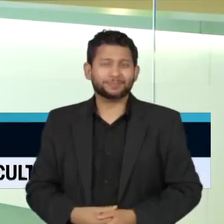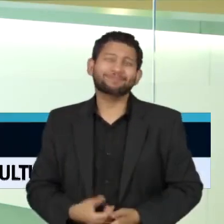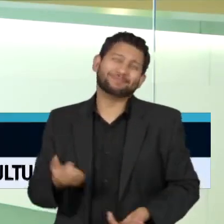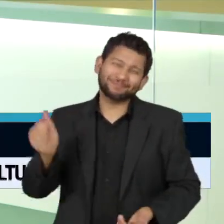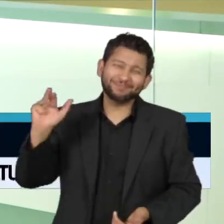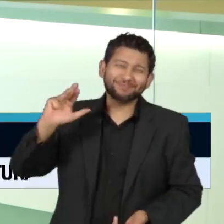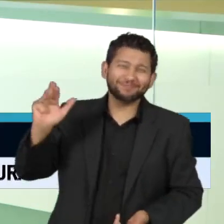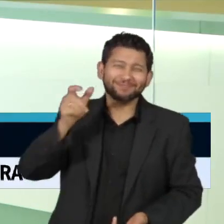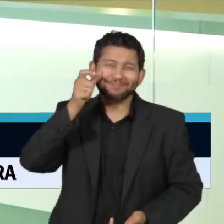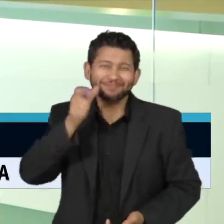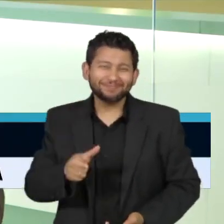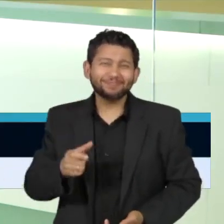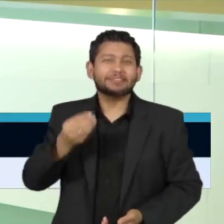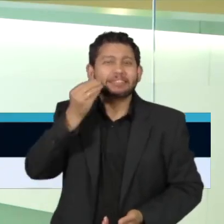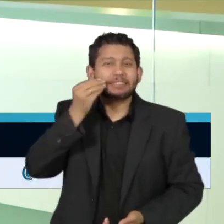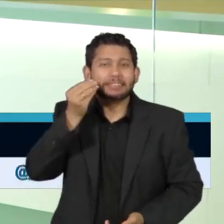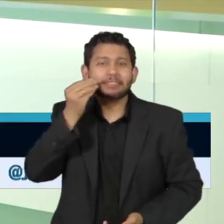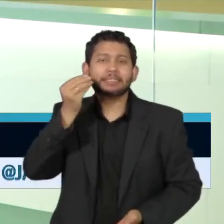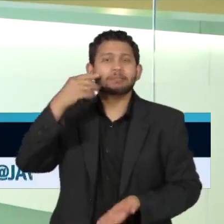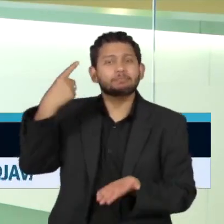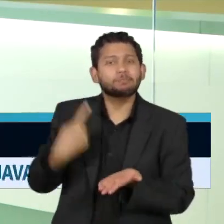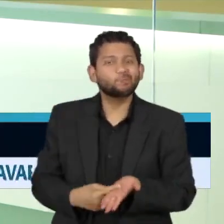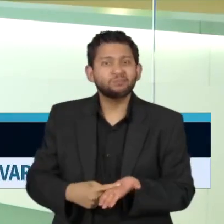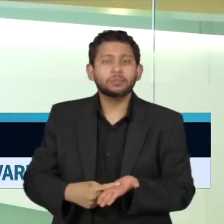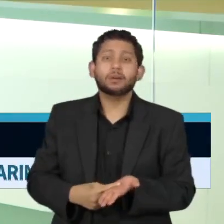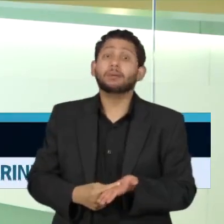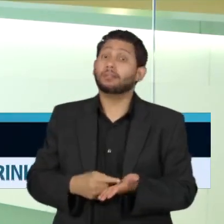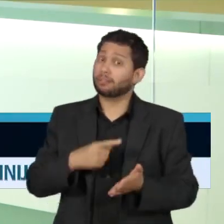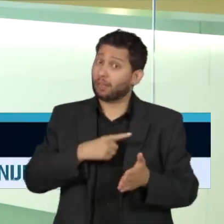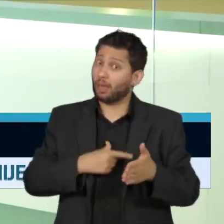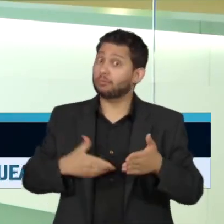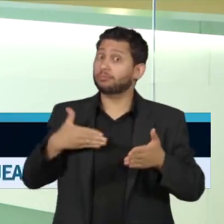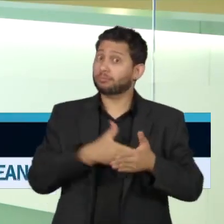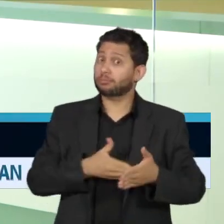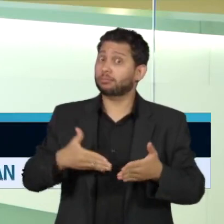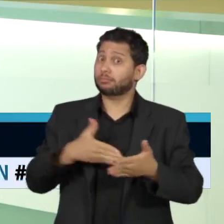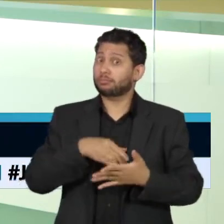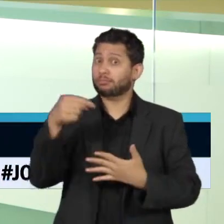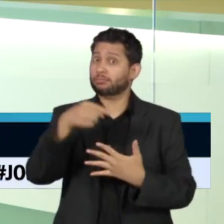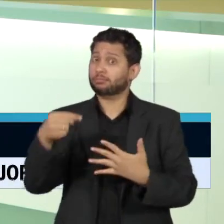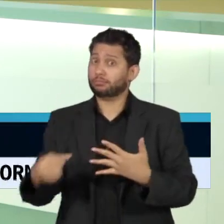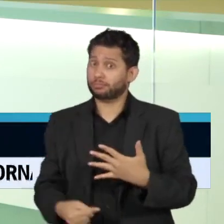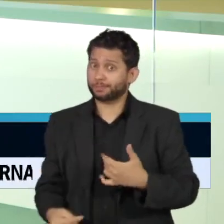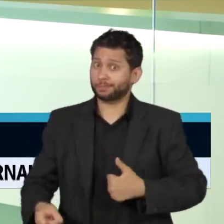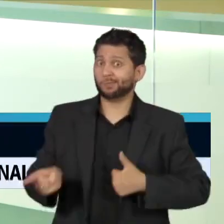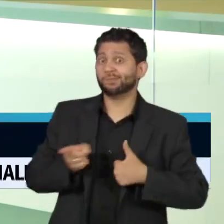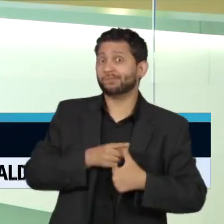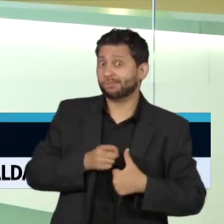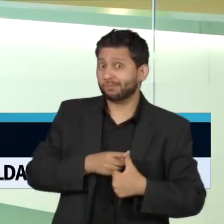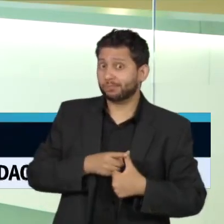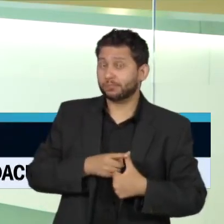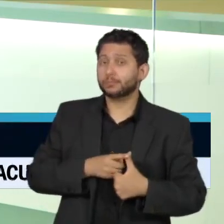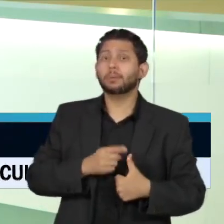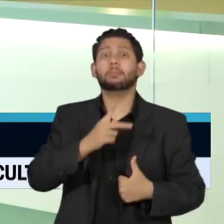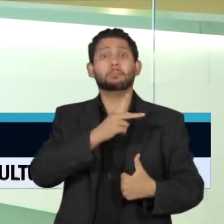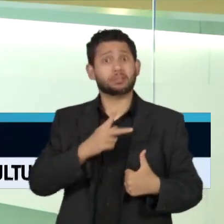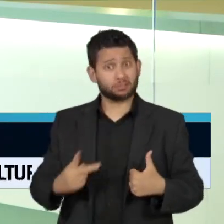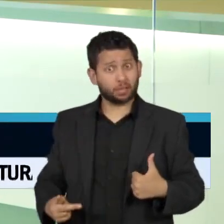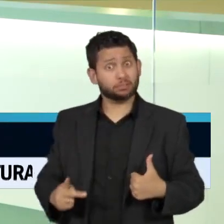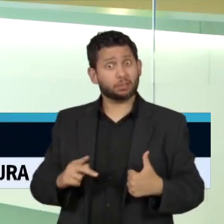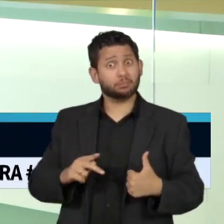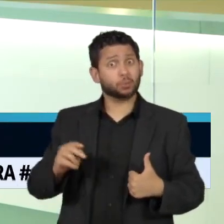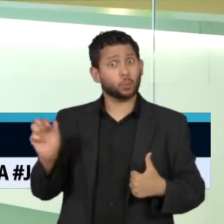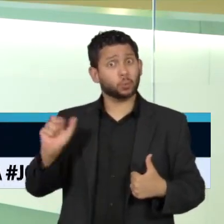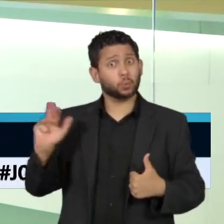Lula de aprovar o acordo até o meio do ano esbarra em vários obstáculos. Um deles foi colocado pelo próprio presidente brasileiro.